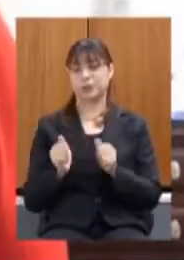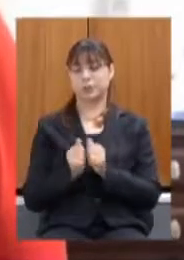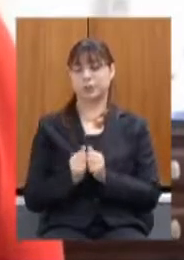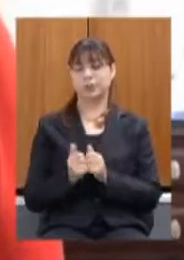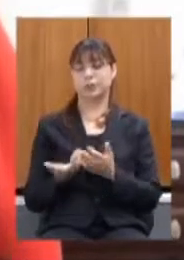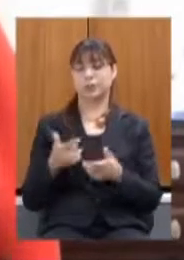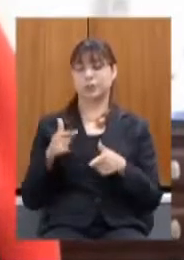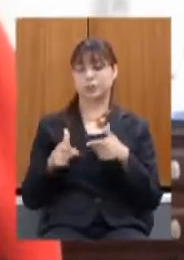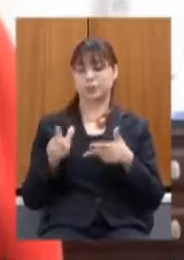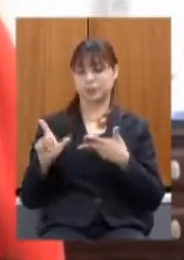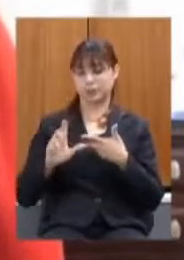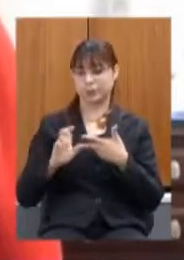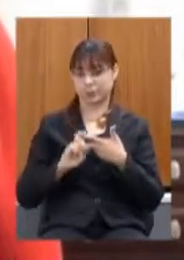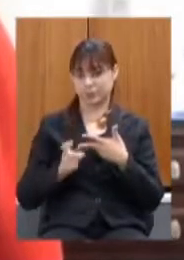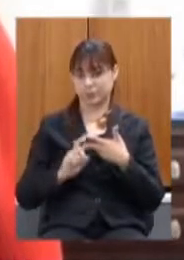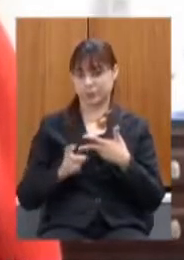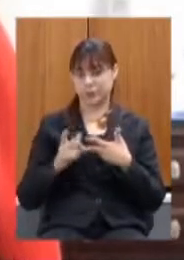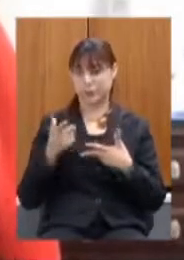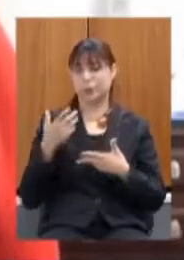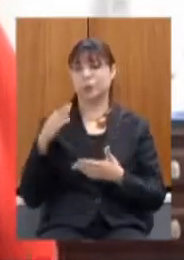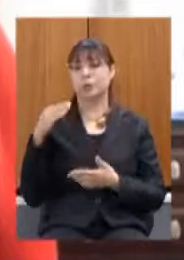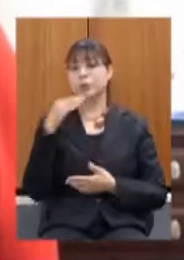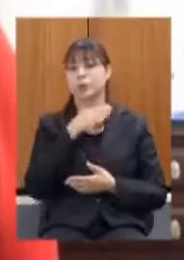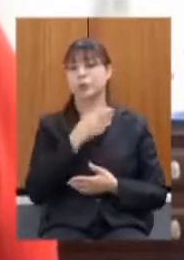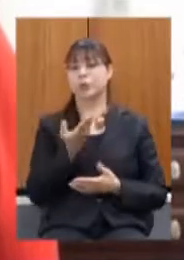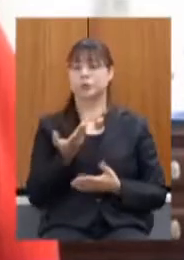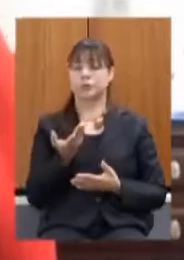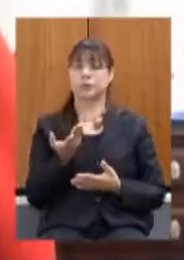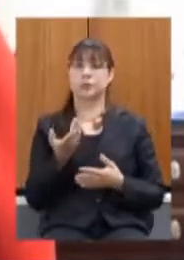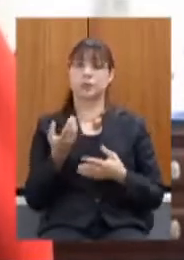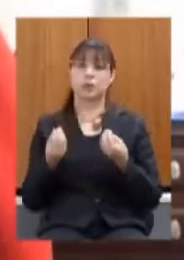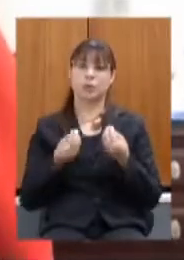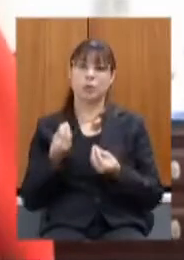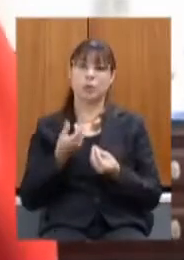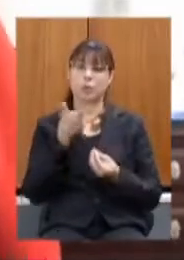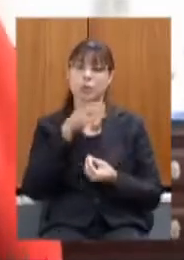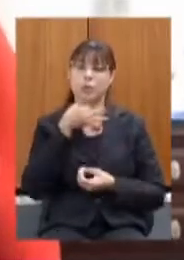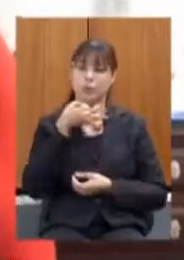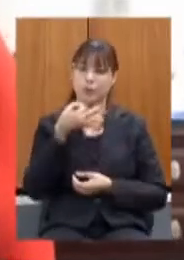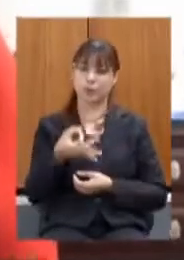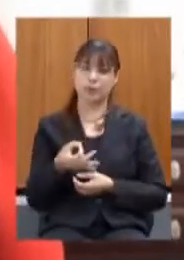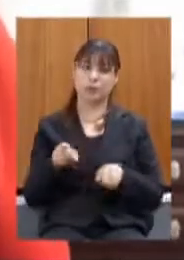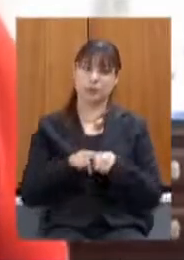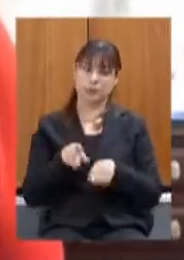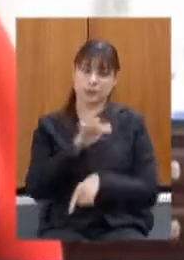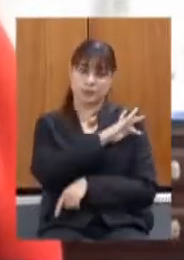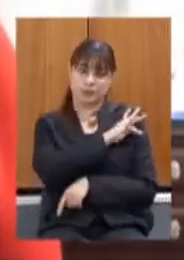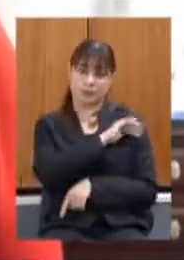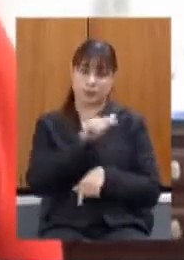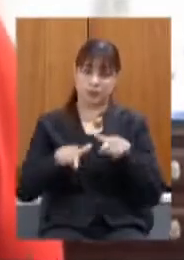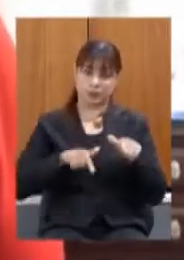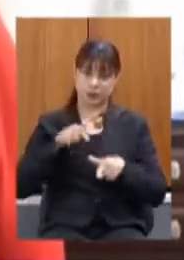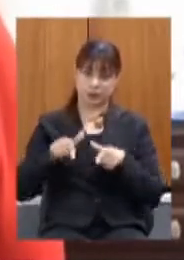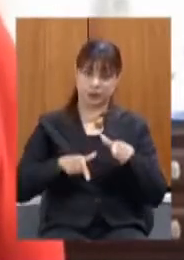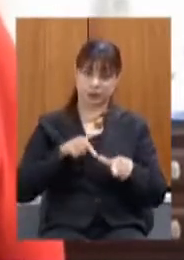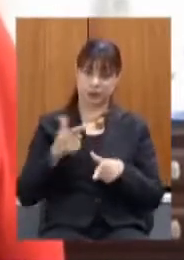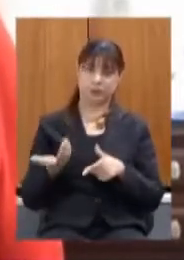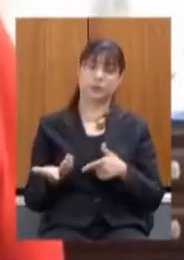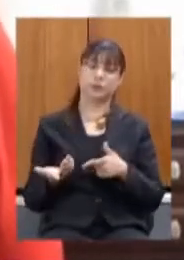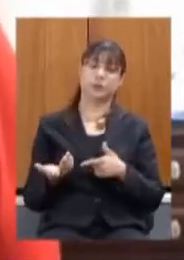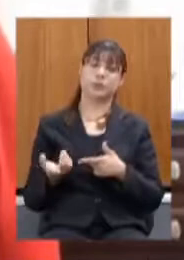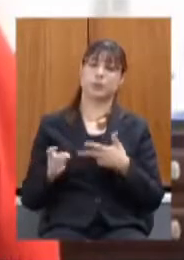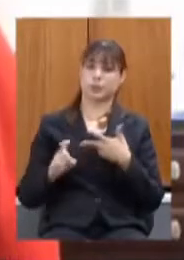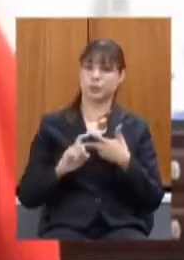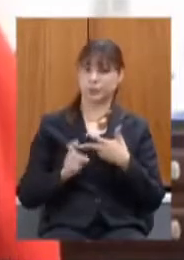a forma que a gente tem de poder opinar sugerir e também fiscalizar o trabalho do Poder Executivo que